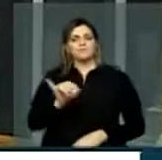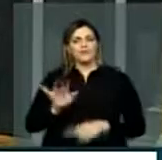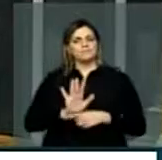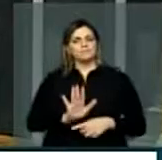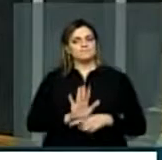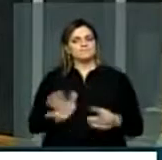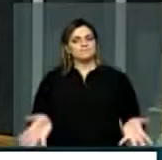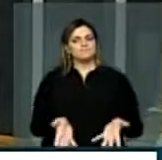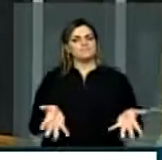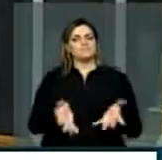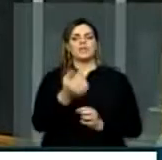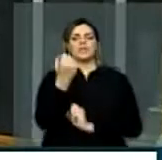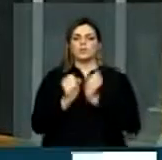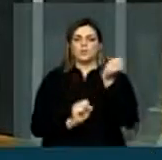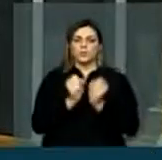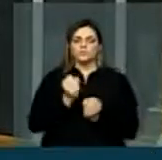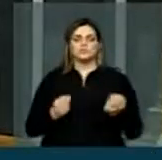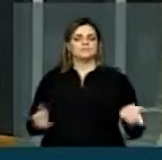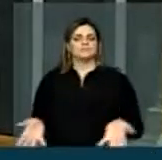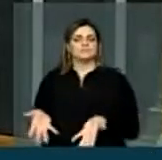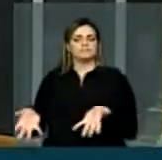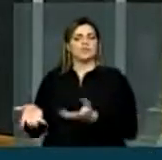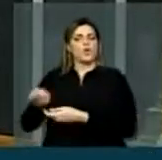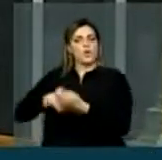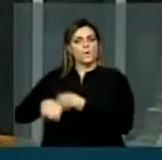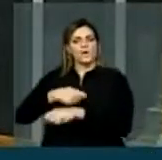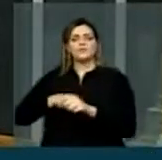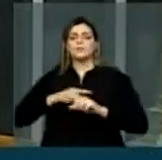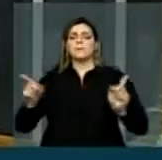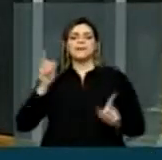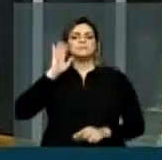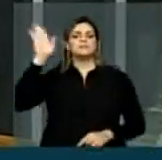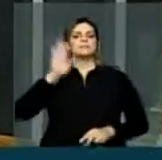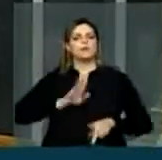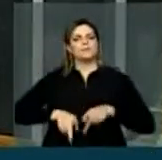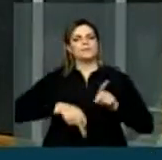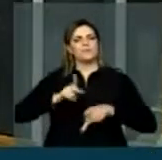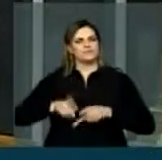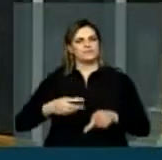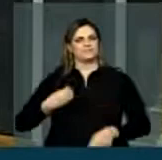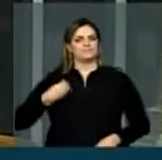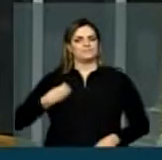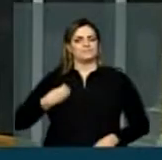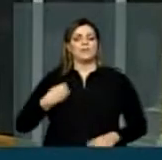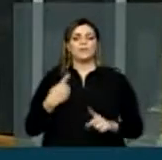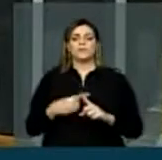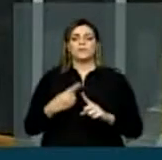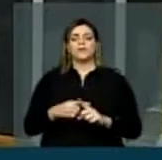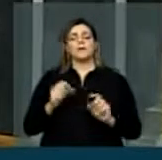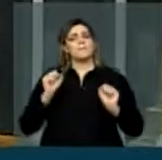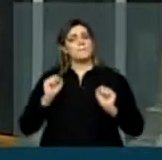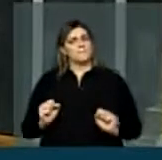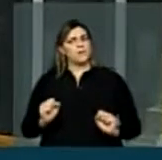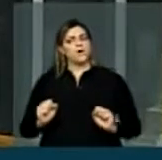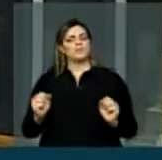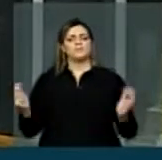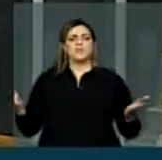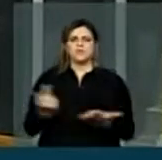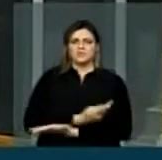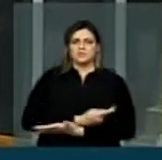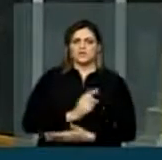indústria, incentiva o comércio, mas principalmente a população, que poderá ter uma redução média